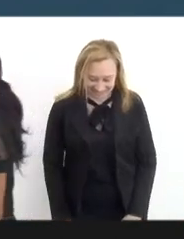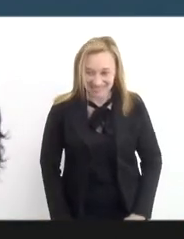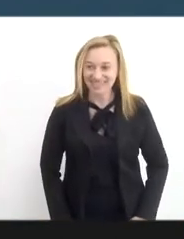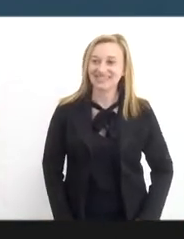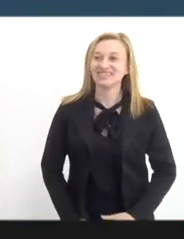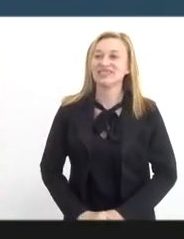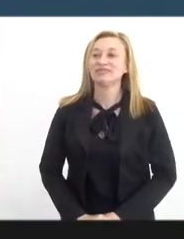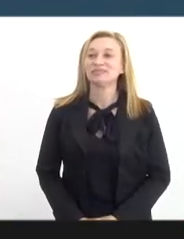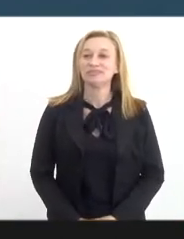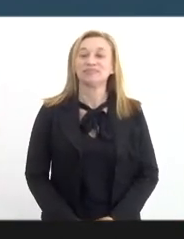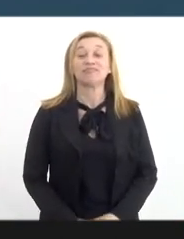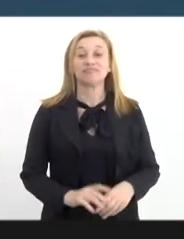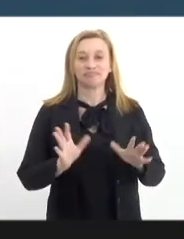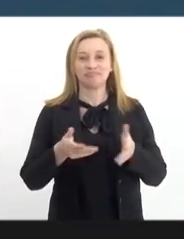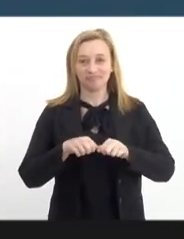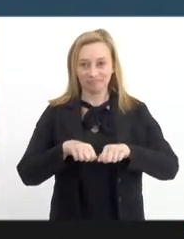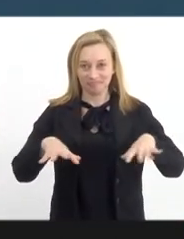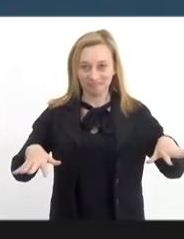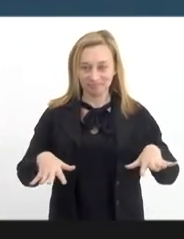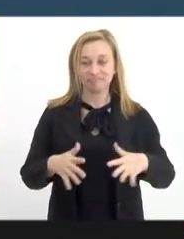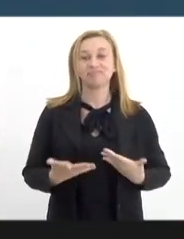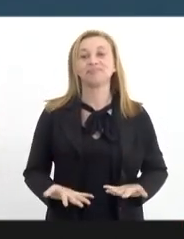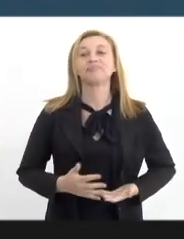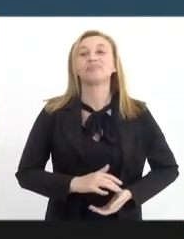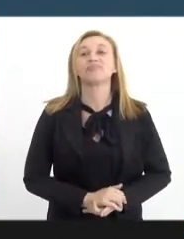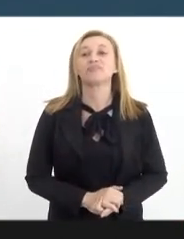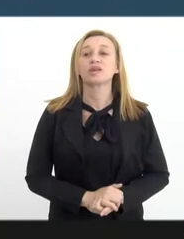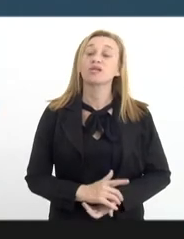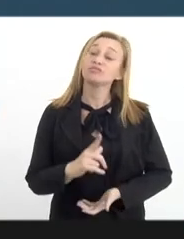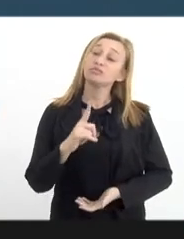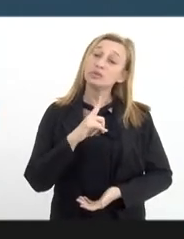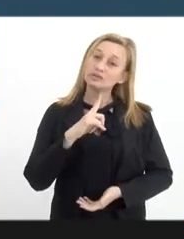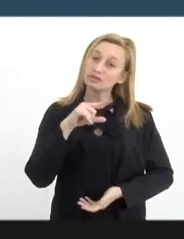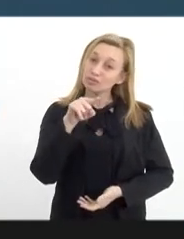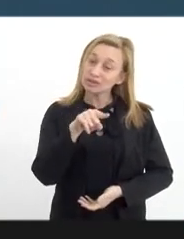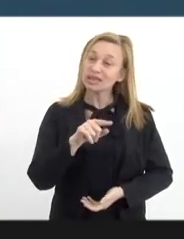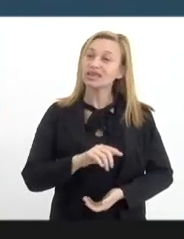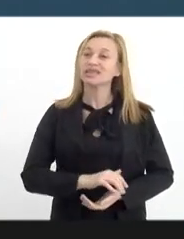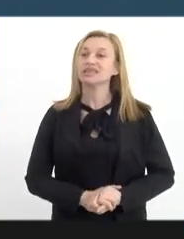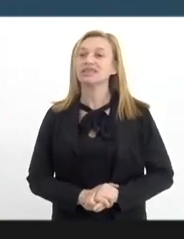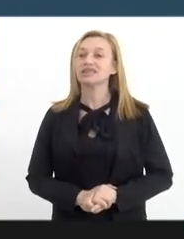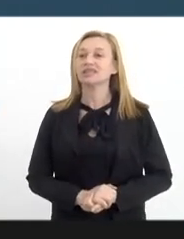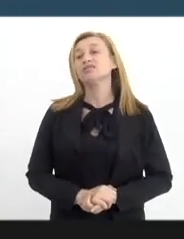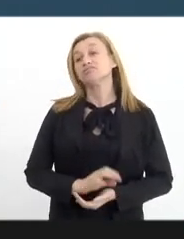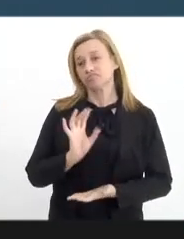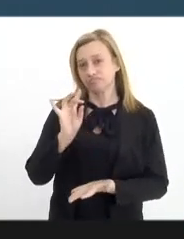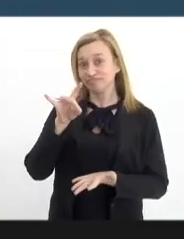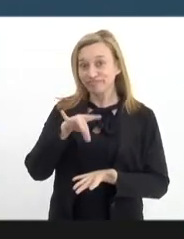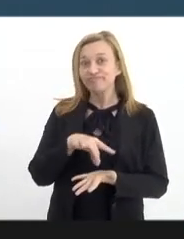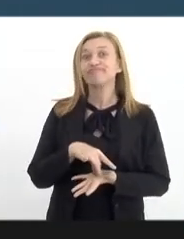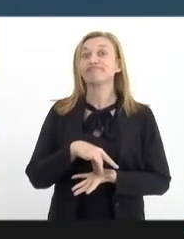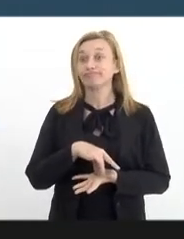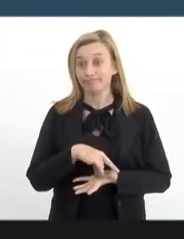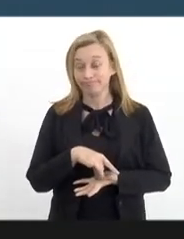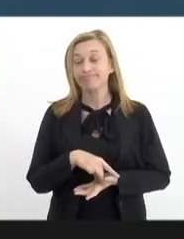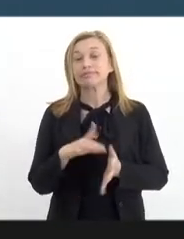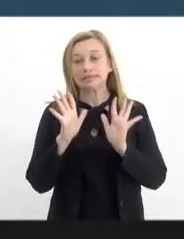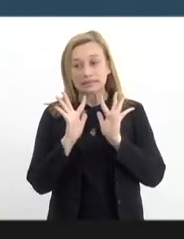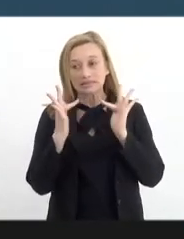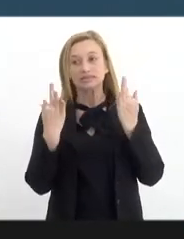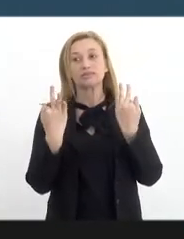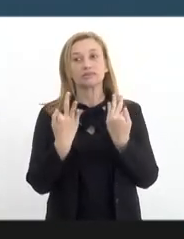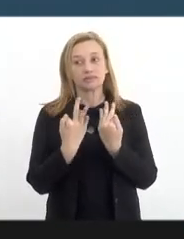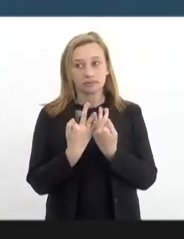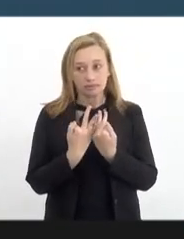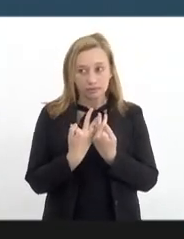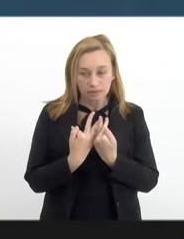Agora, na pandemia, por exemplo, nós tivemos aí umas realidades que as famílias